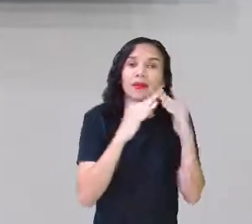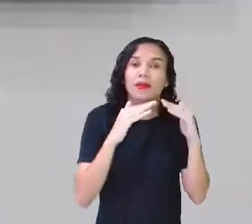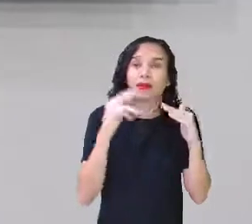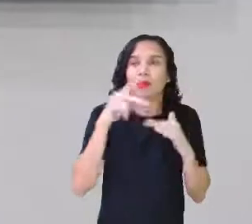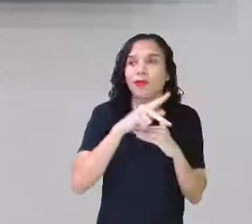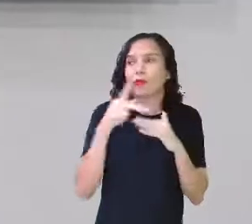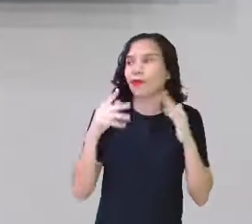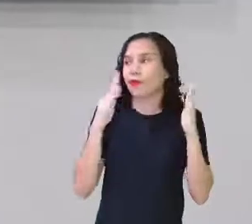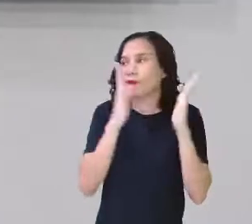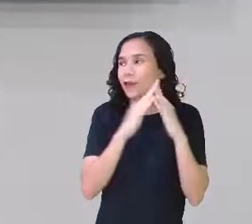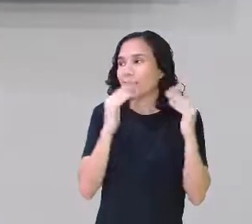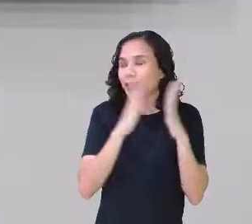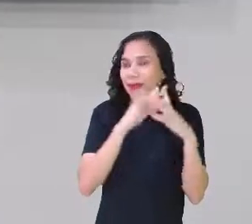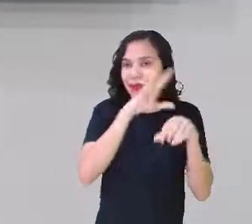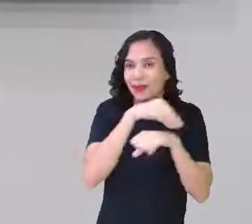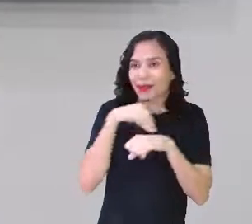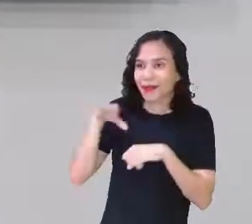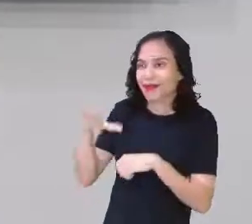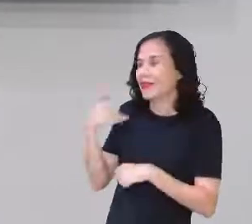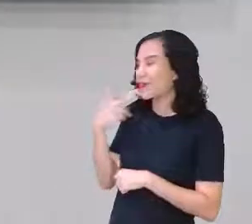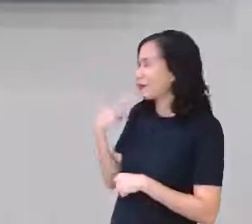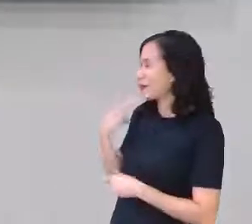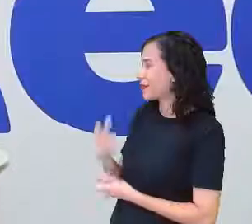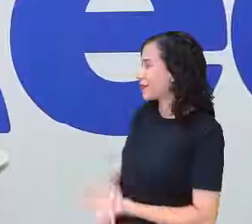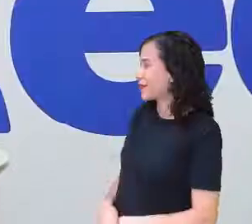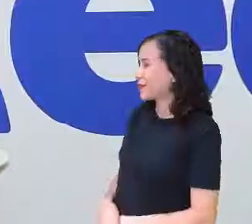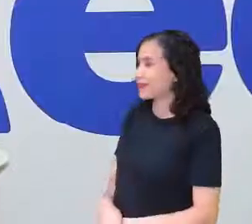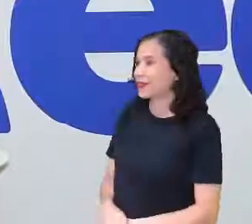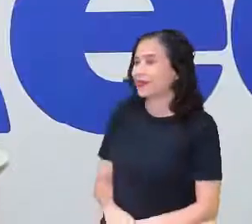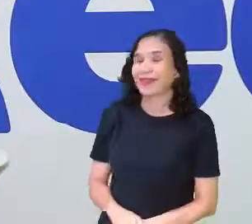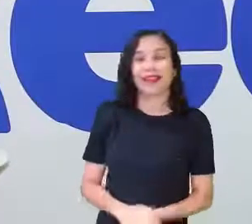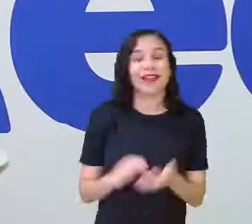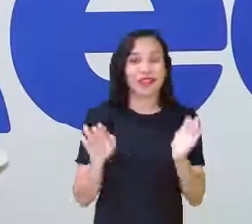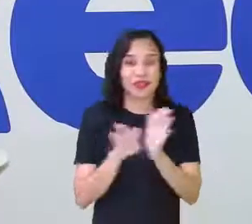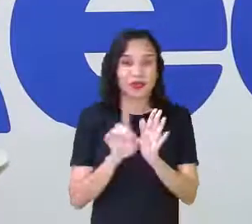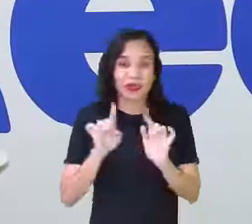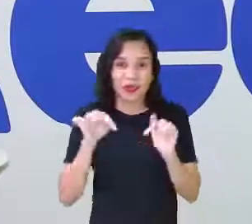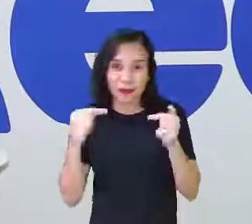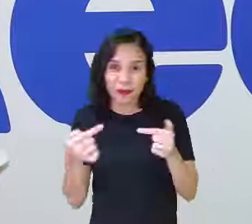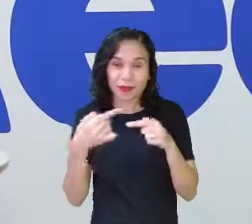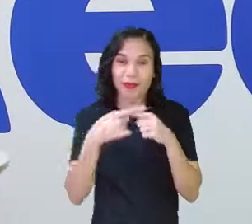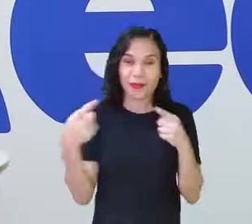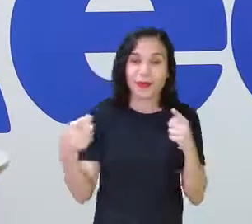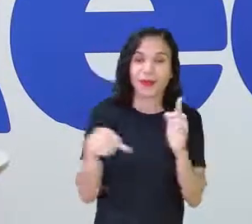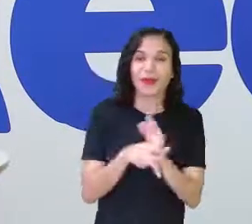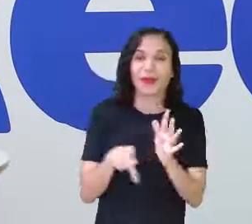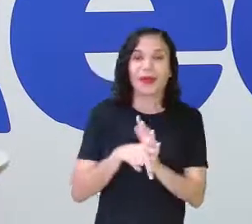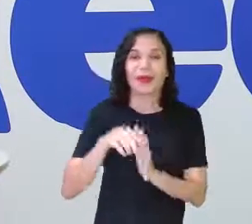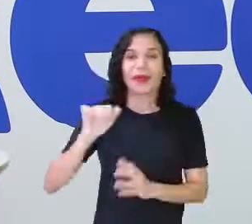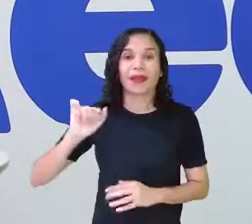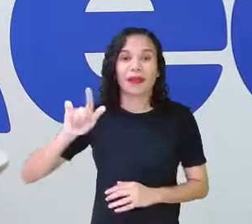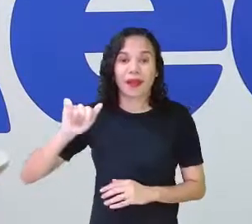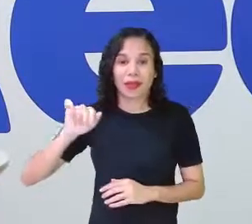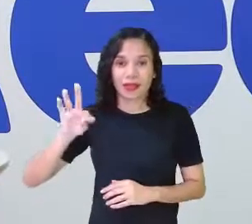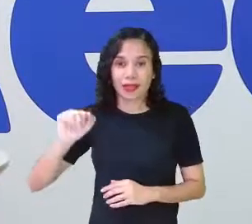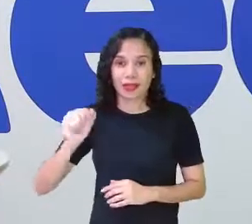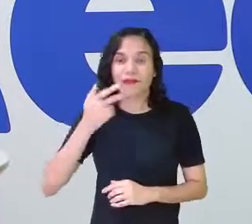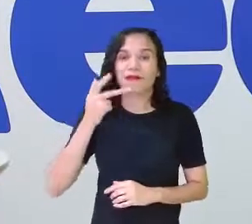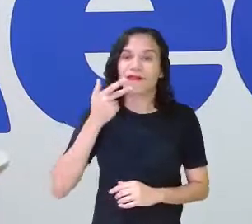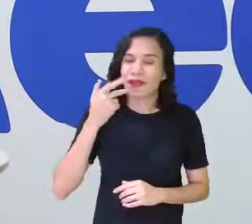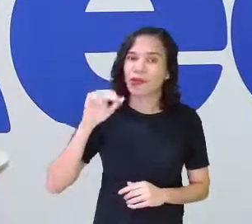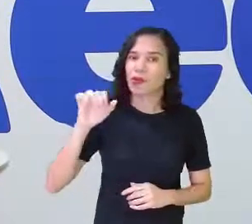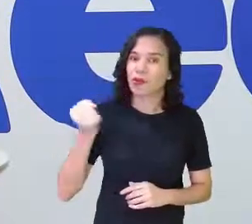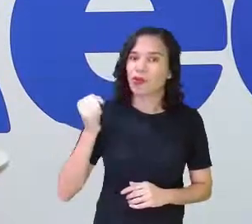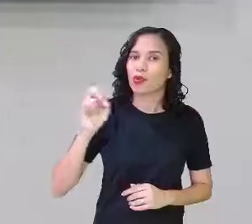está suplicando ali para eu passar a palavra para ele. Fale, professor. Chegou depois, mas a Agatha tinha colocado suplicou.